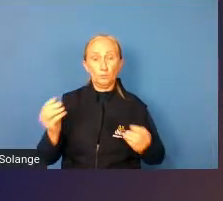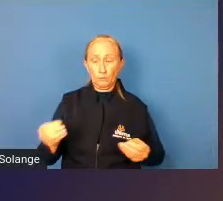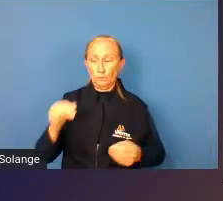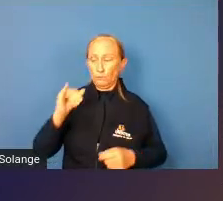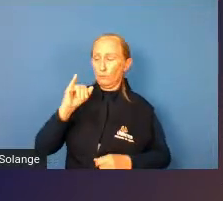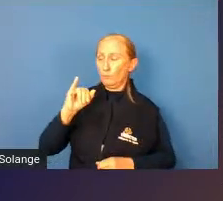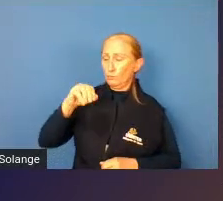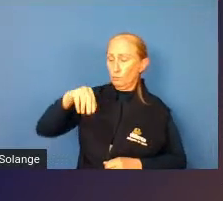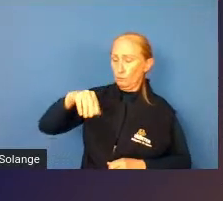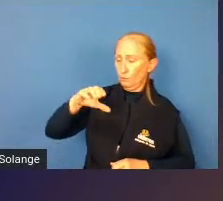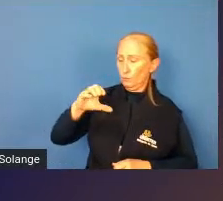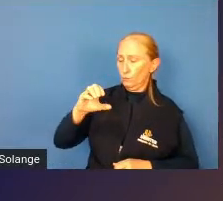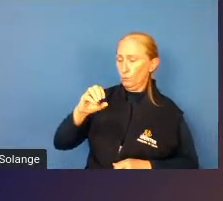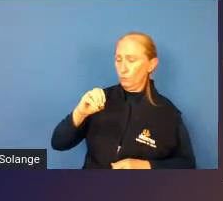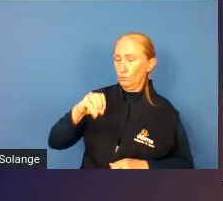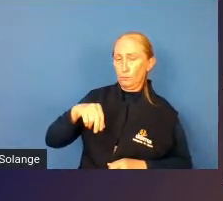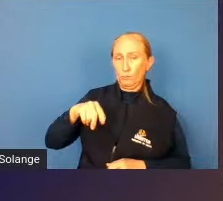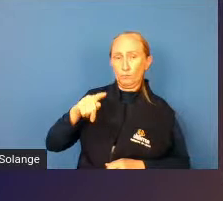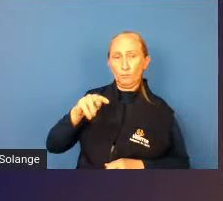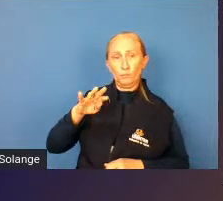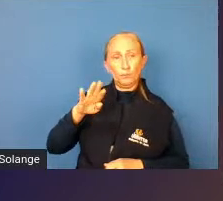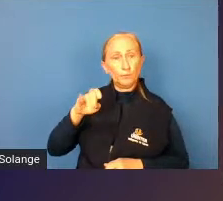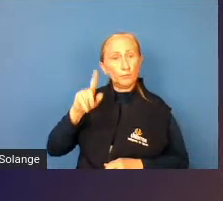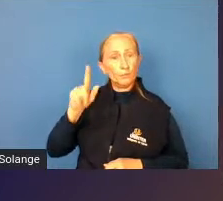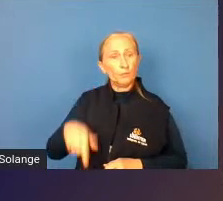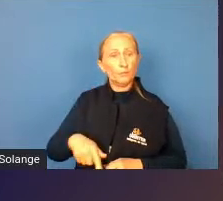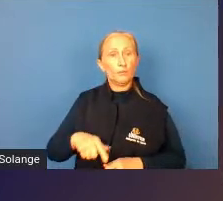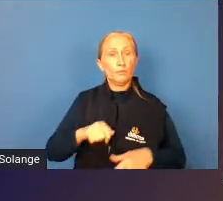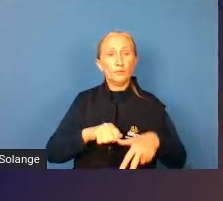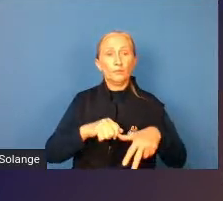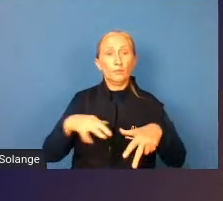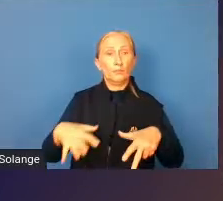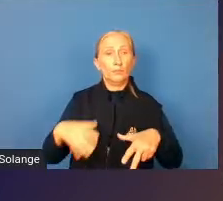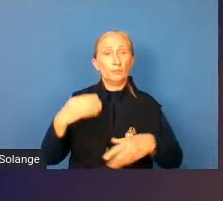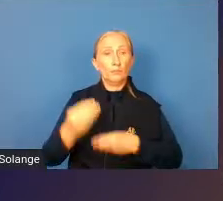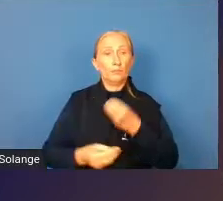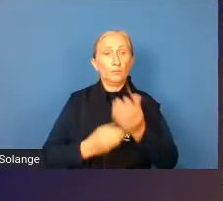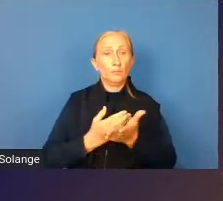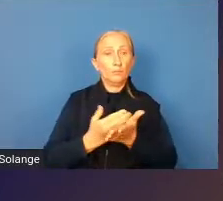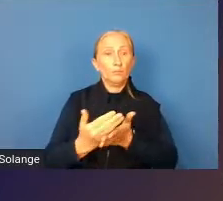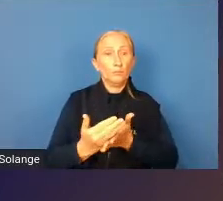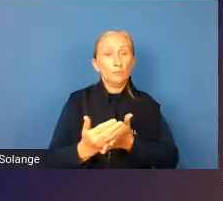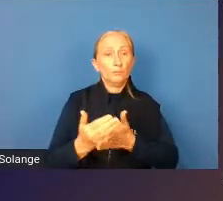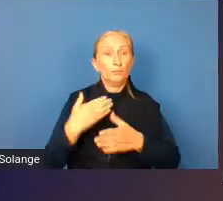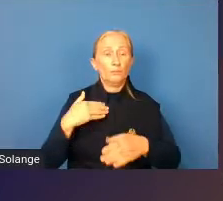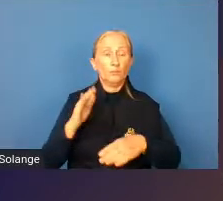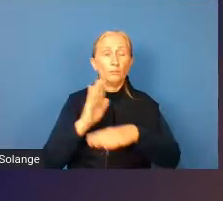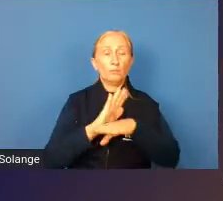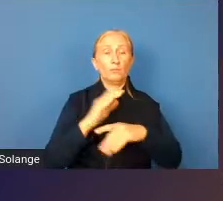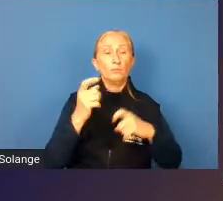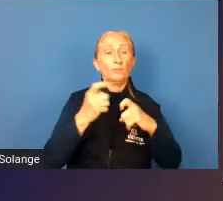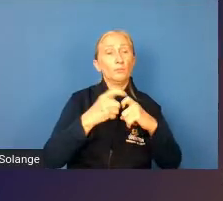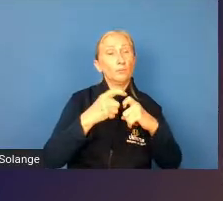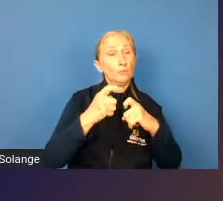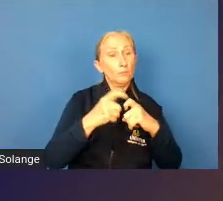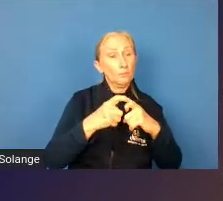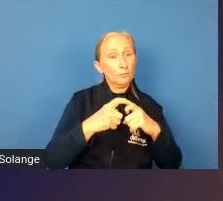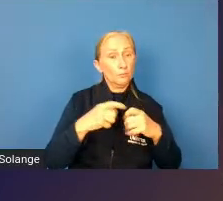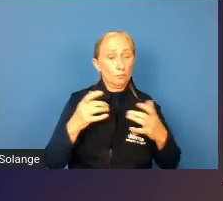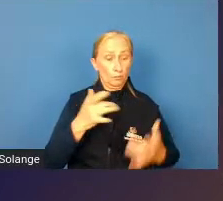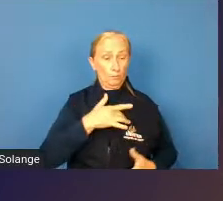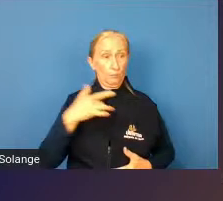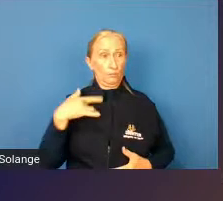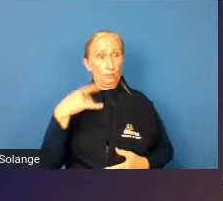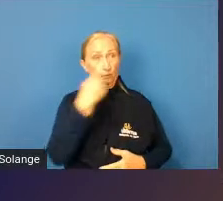gênero. e algumas diretrizes apontam o início de uma assistência médica, assistência à saúde